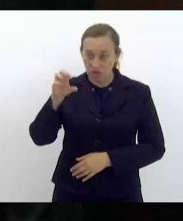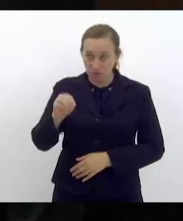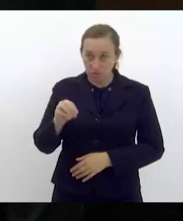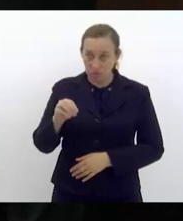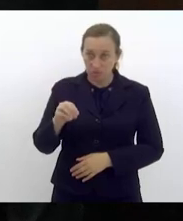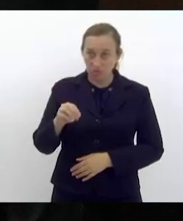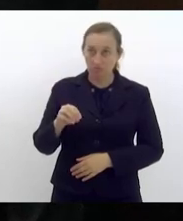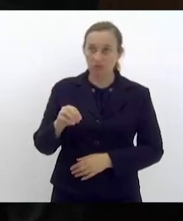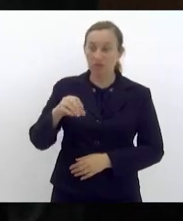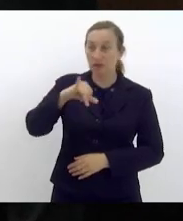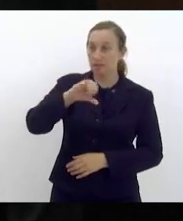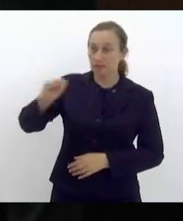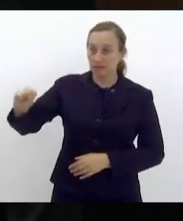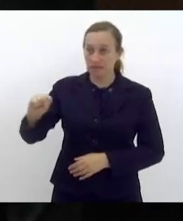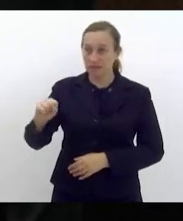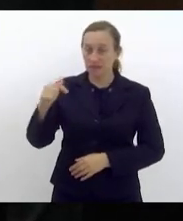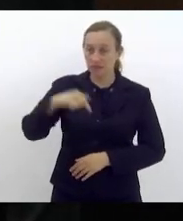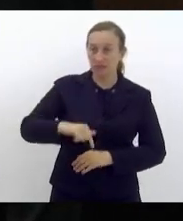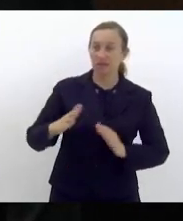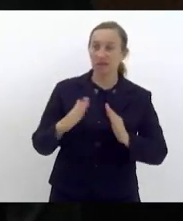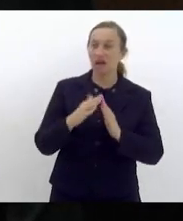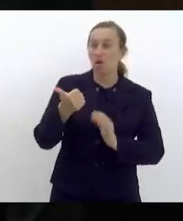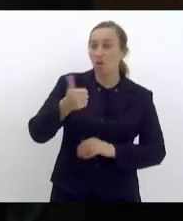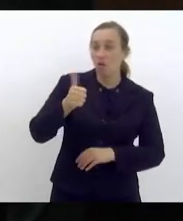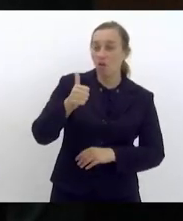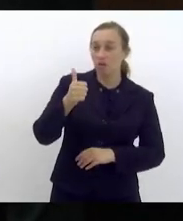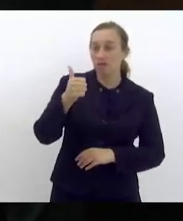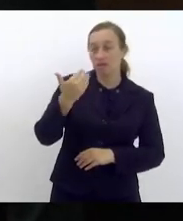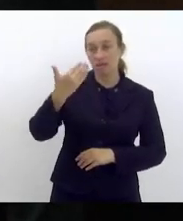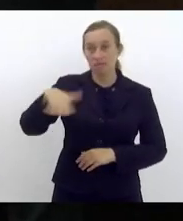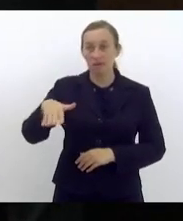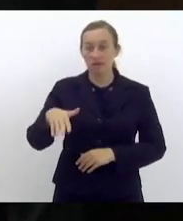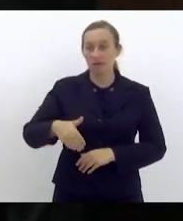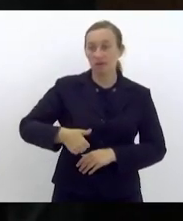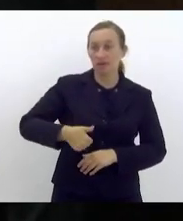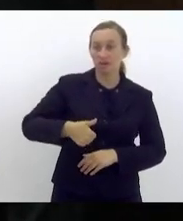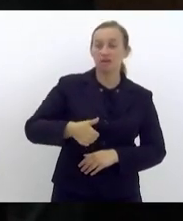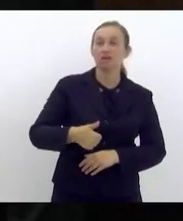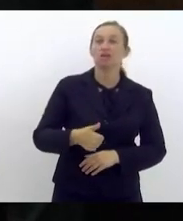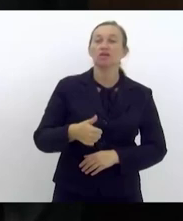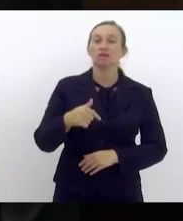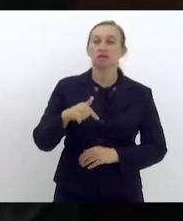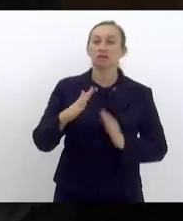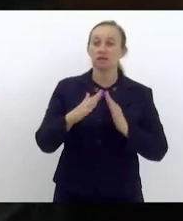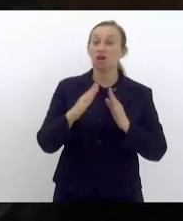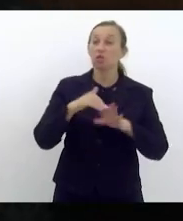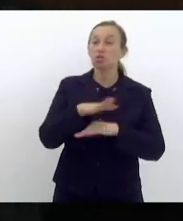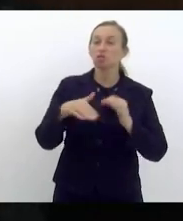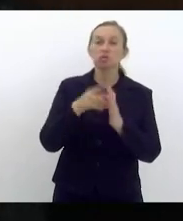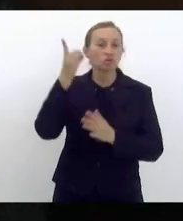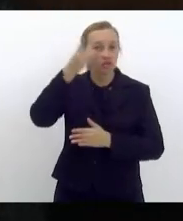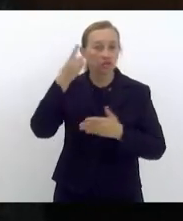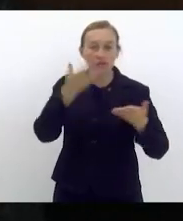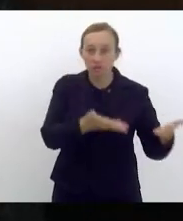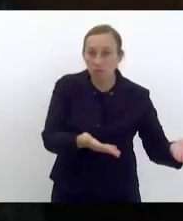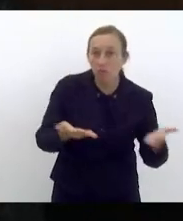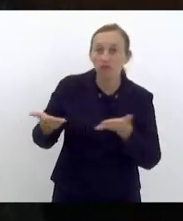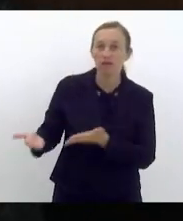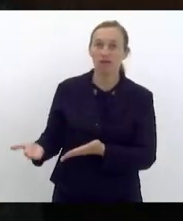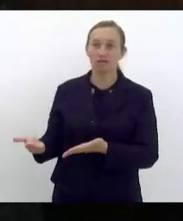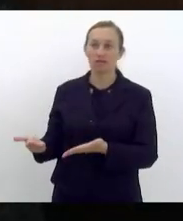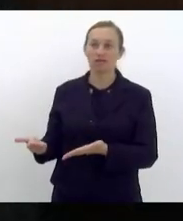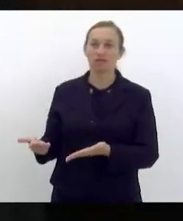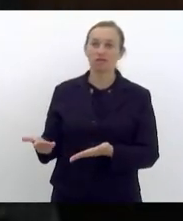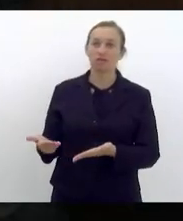casa às 11h30 da manhã, no 21º andar do auditório. Então, todos os deputados estão convidados para